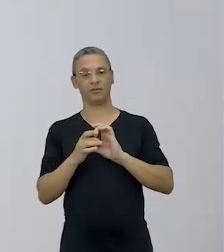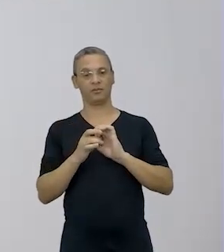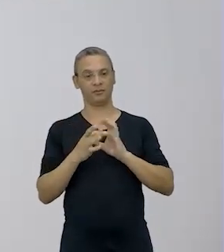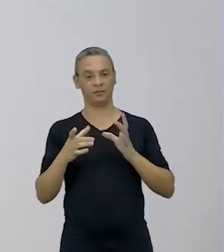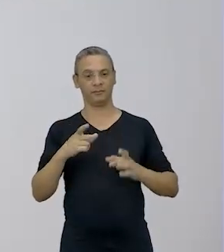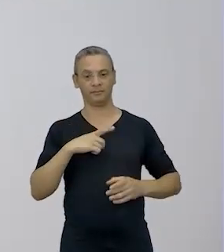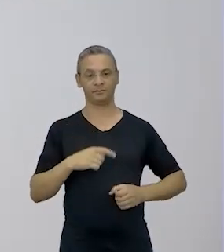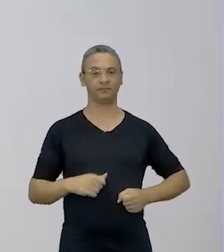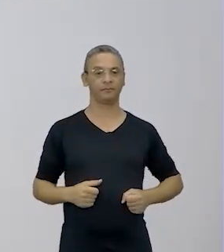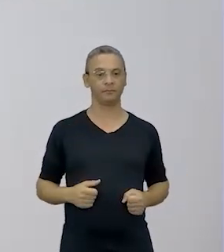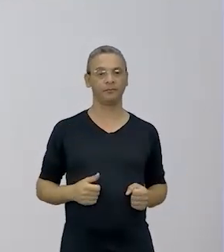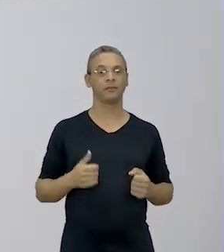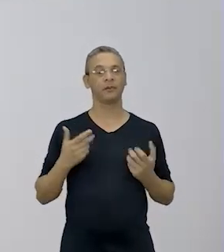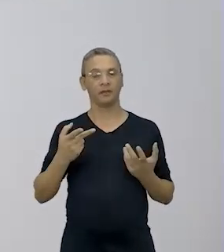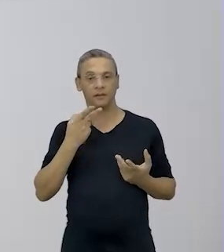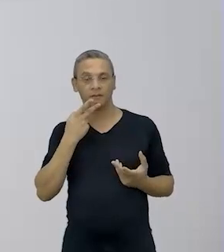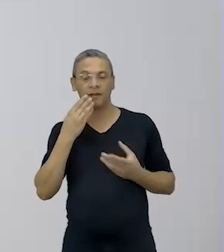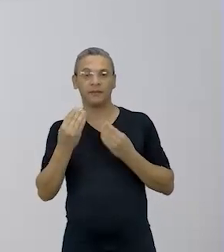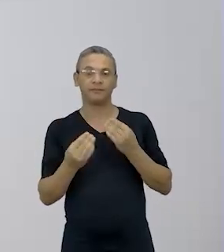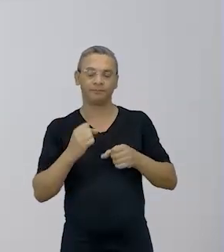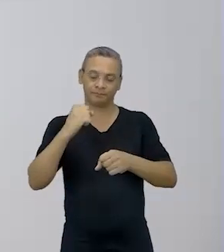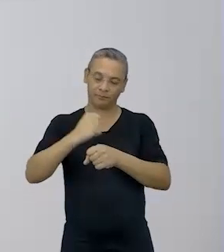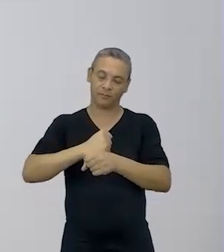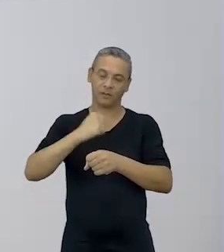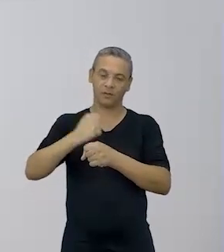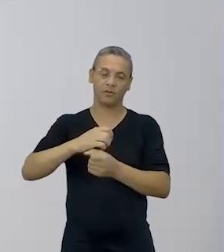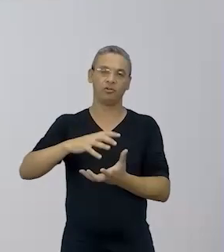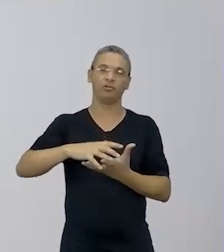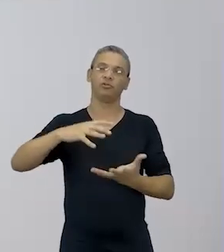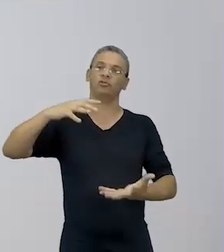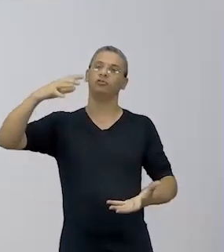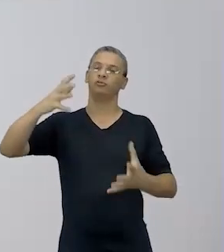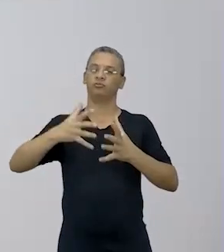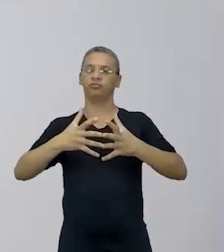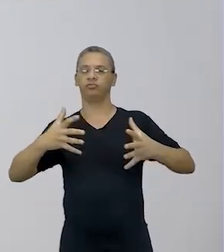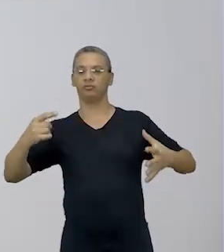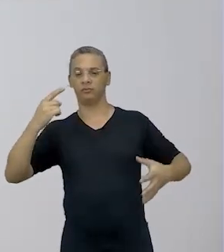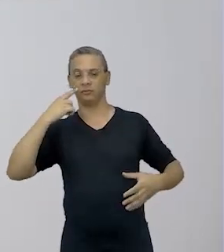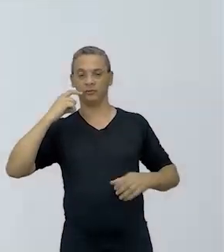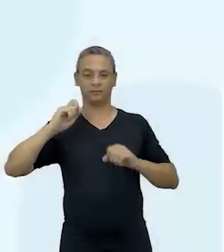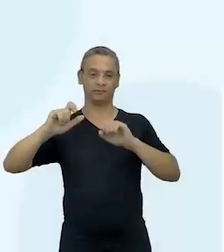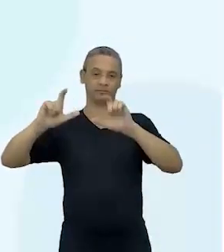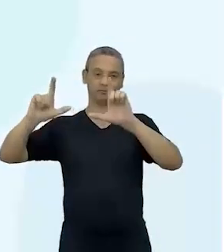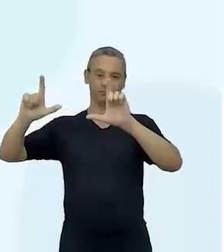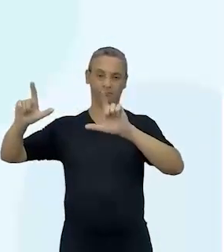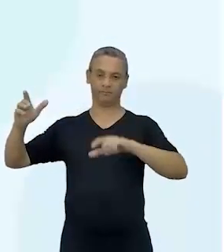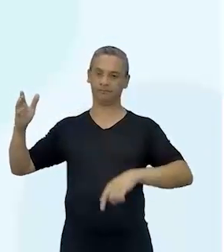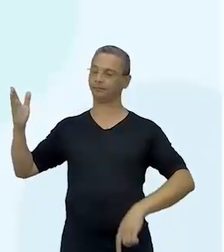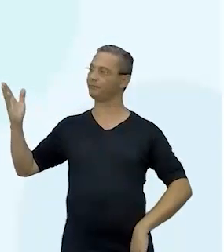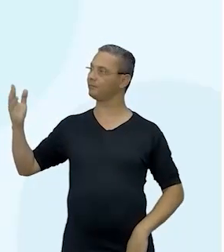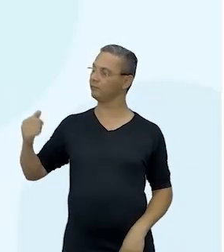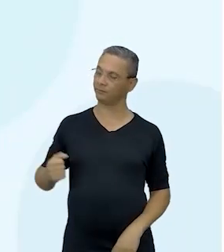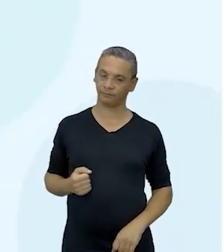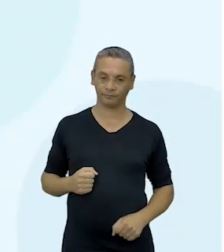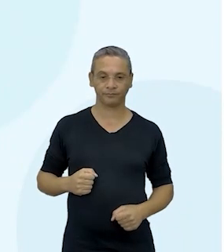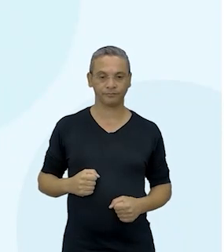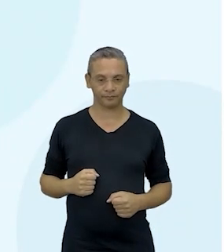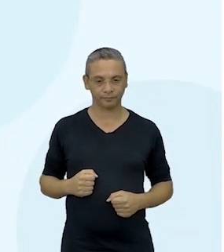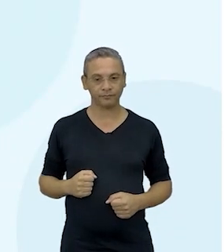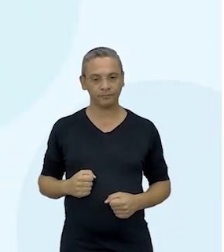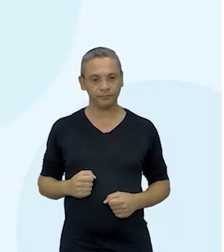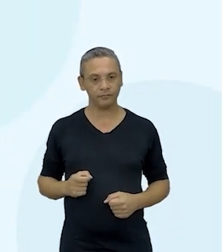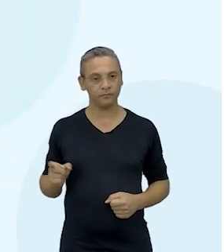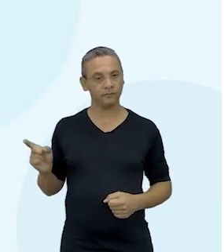falada também. E aí, falando sobre construções grandes, de olho na tela aí, olha o que nós temos, ó. Em relação à construção